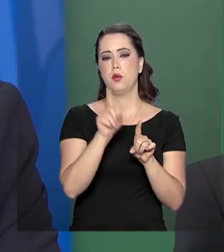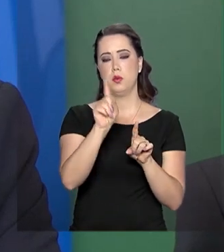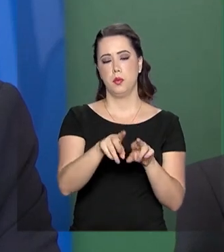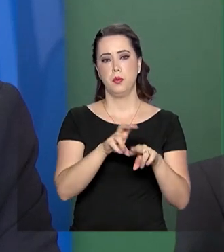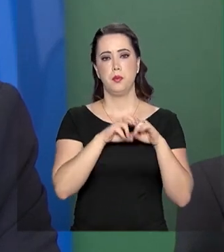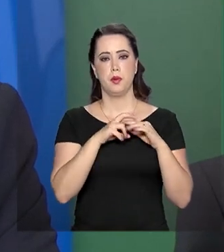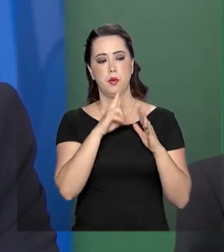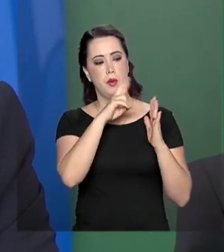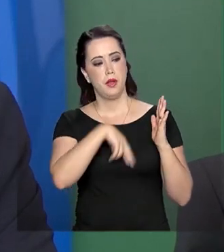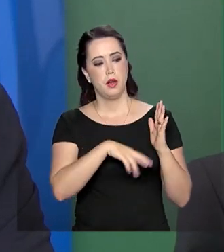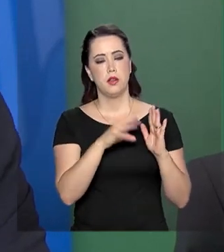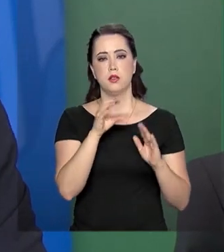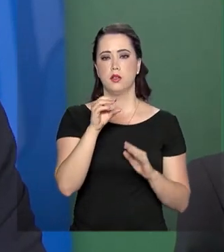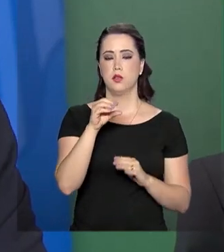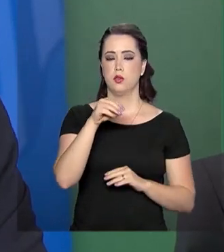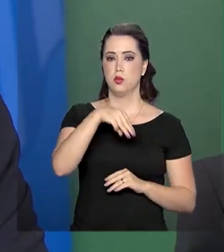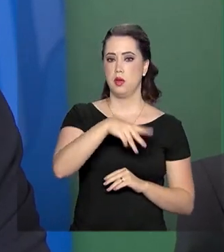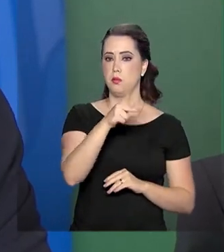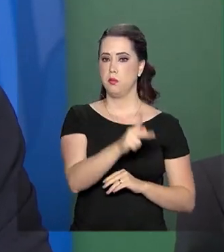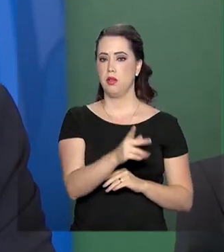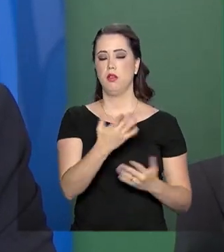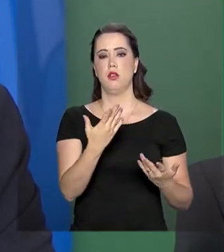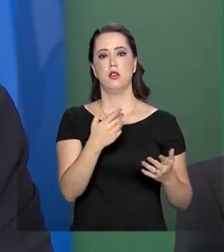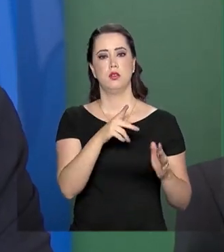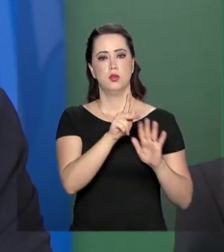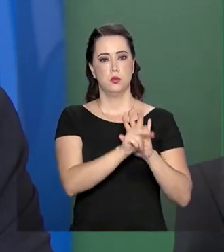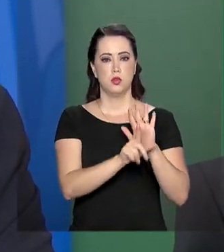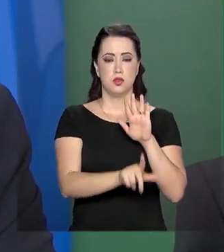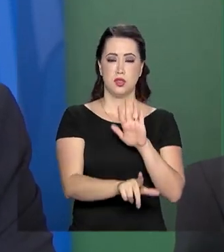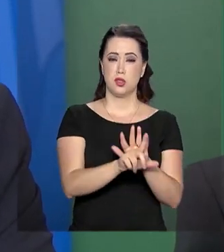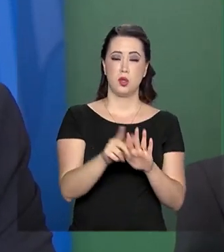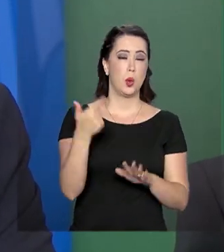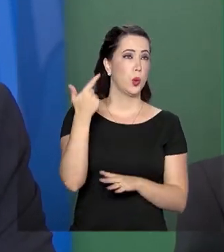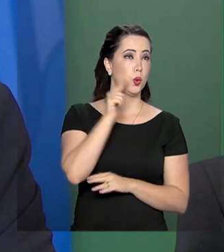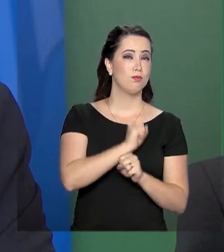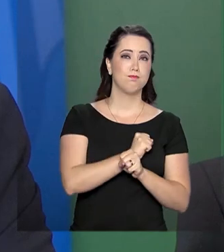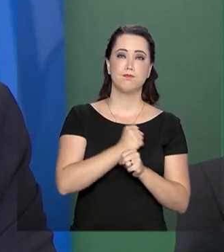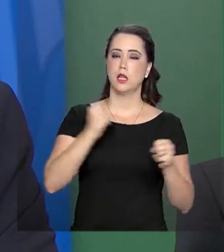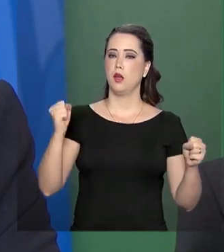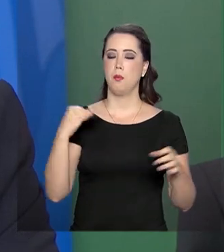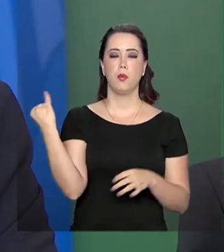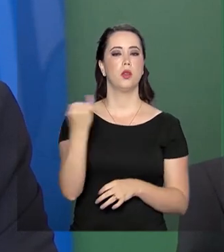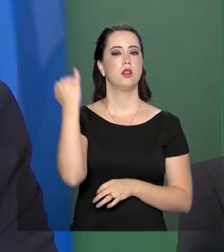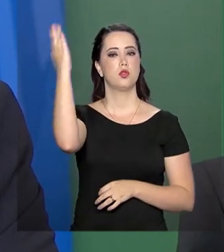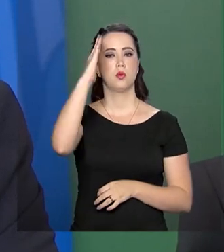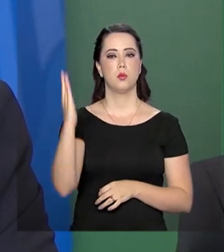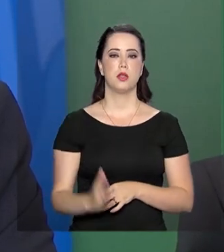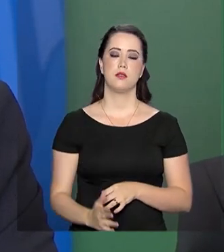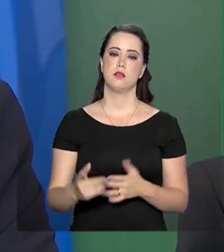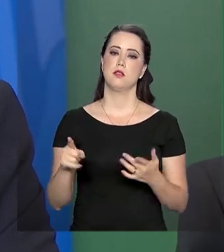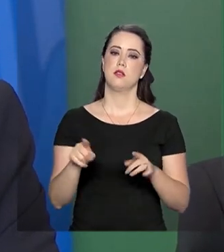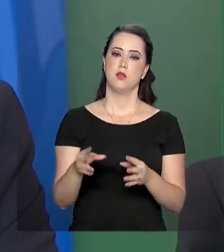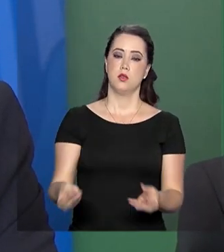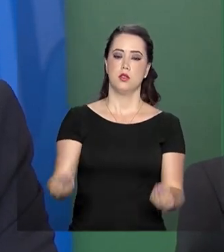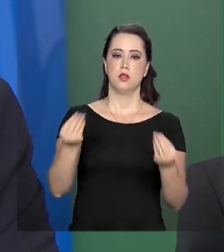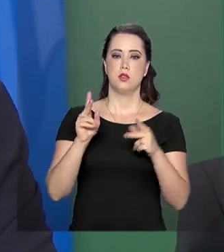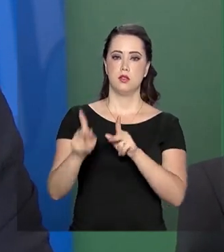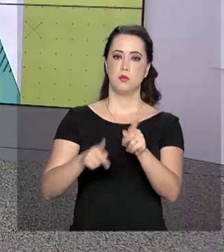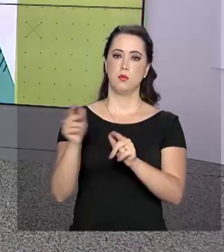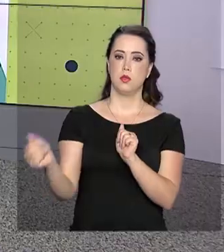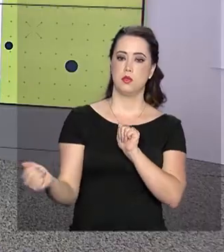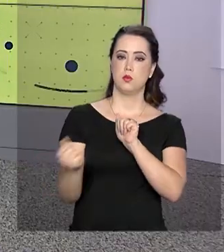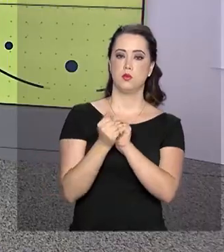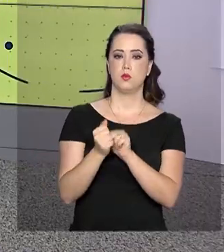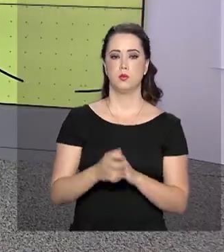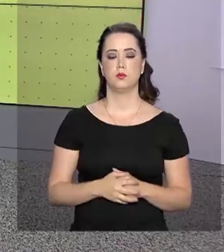AMP, no projeto de lei. Essas pequenas medidas têm um alcance enorme no Brasil e traz a população por nosso lado.